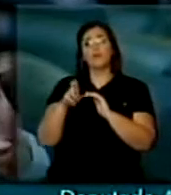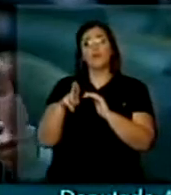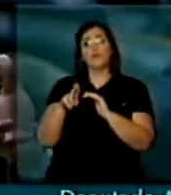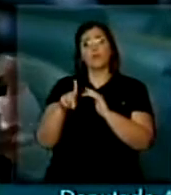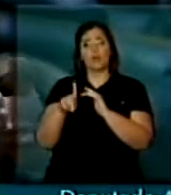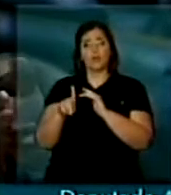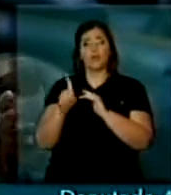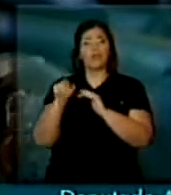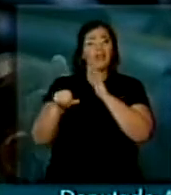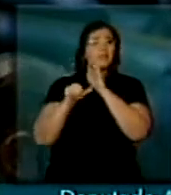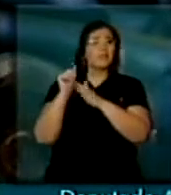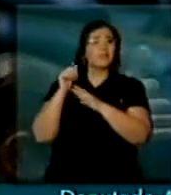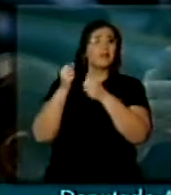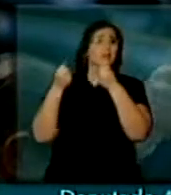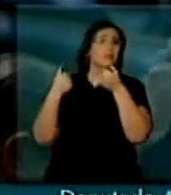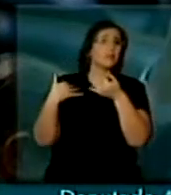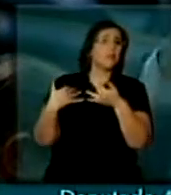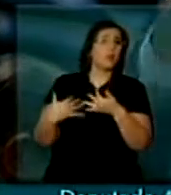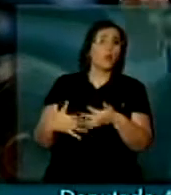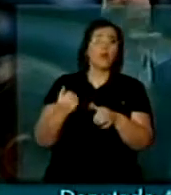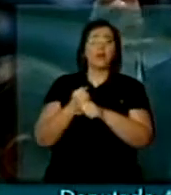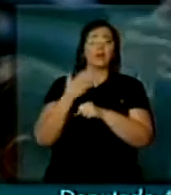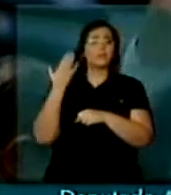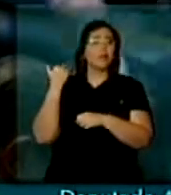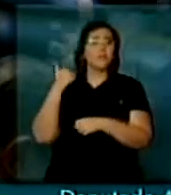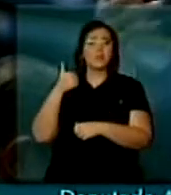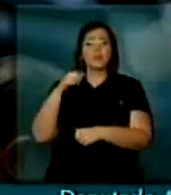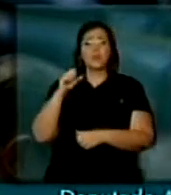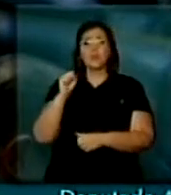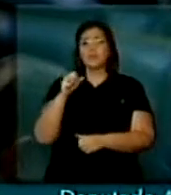a explicitar em 1870,